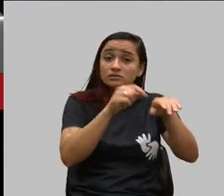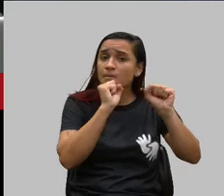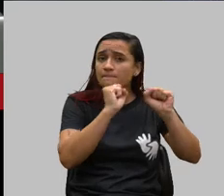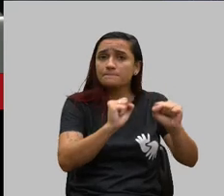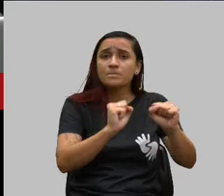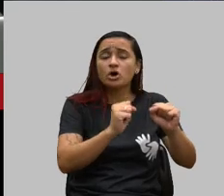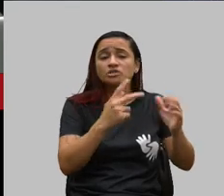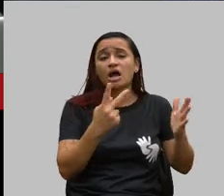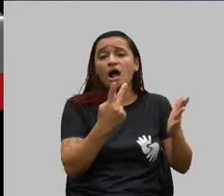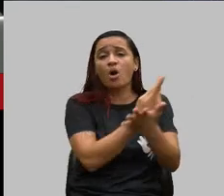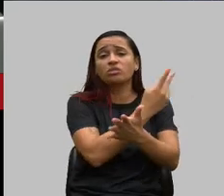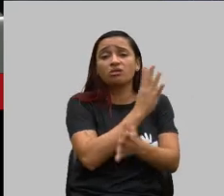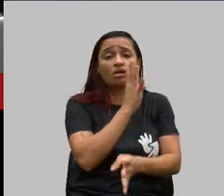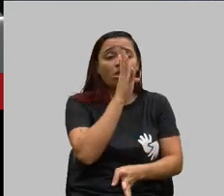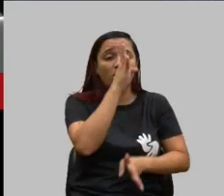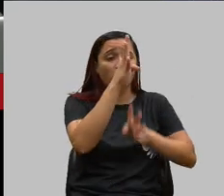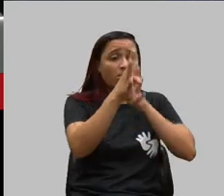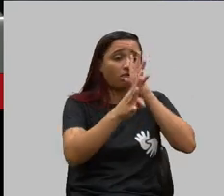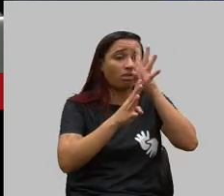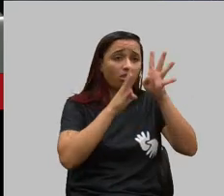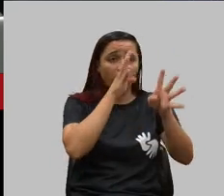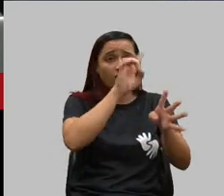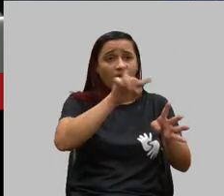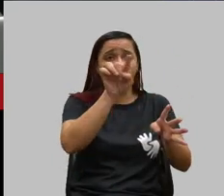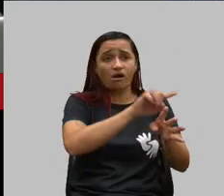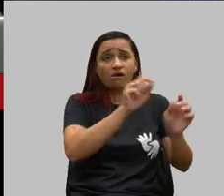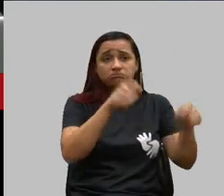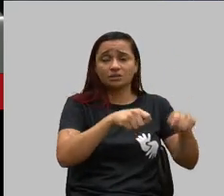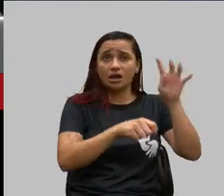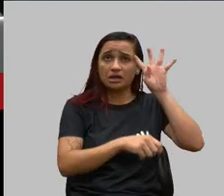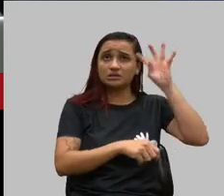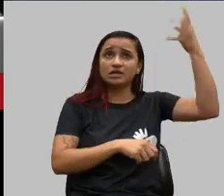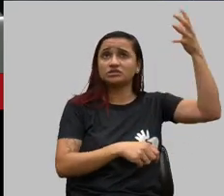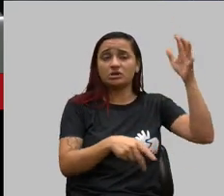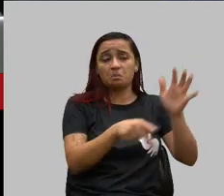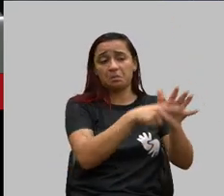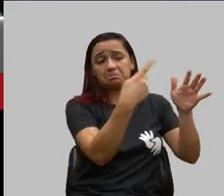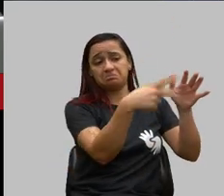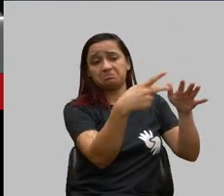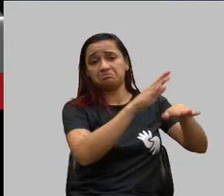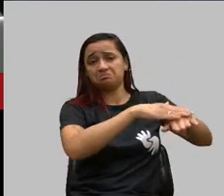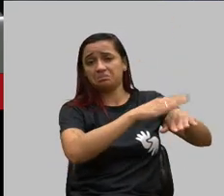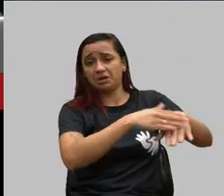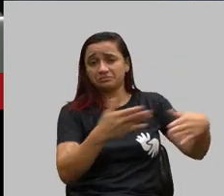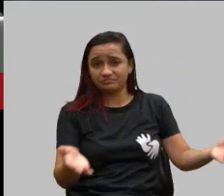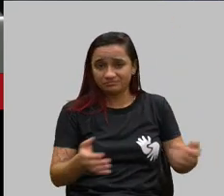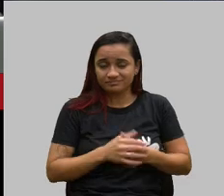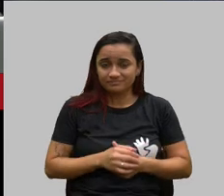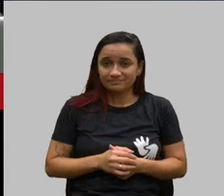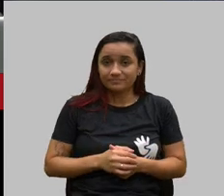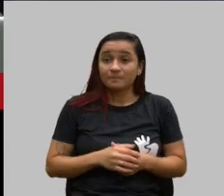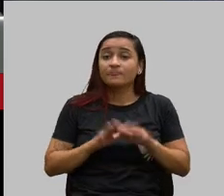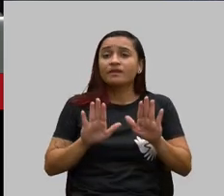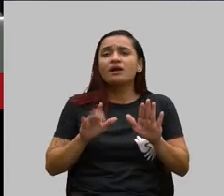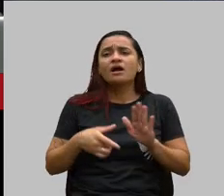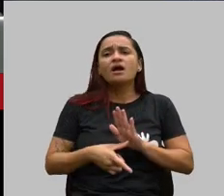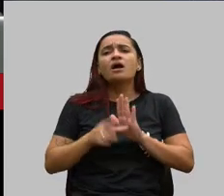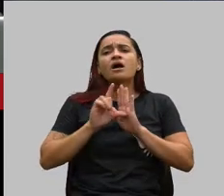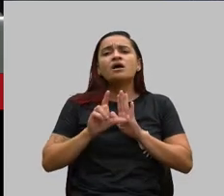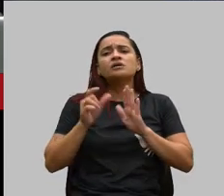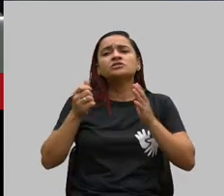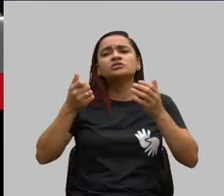meramente por uma decisão do plano de saúde. Antes de conversar com vocês, e antes de